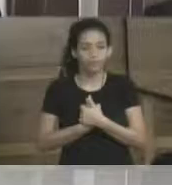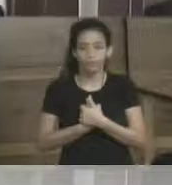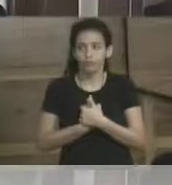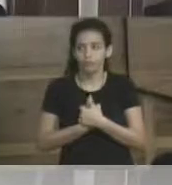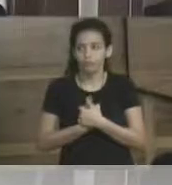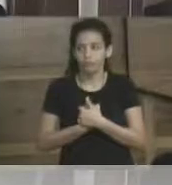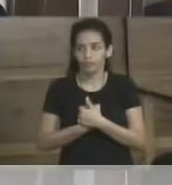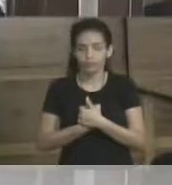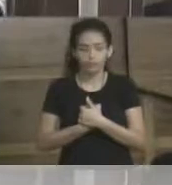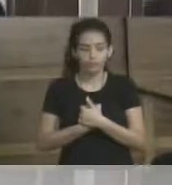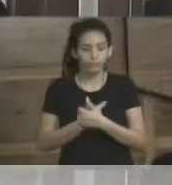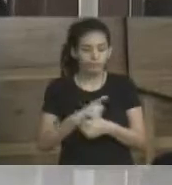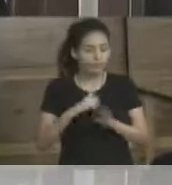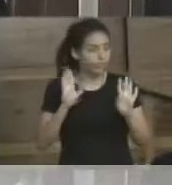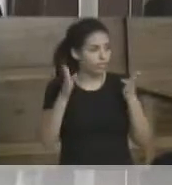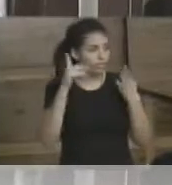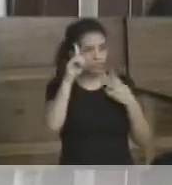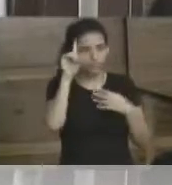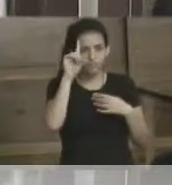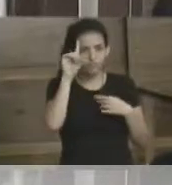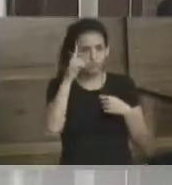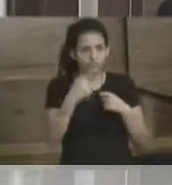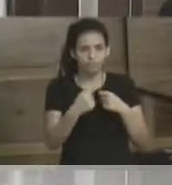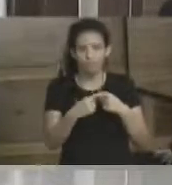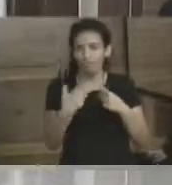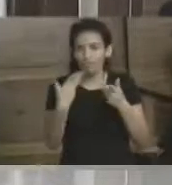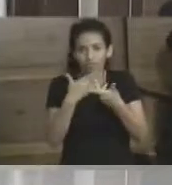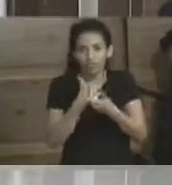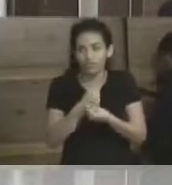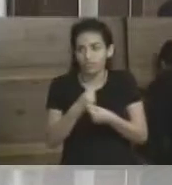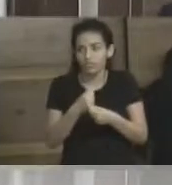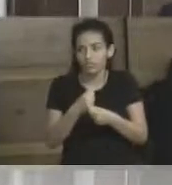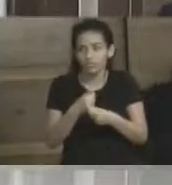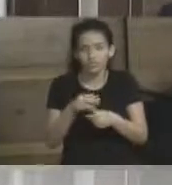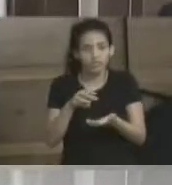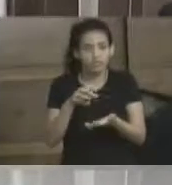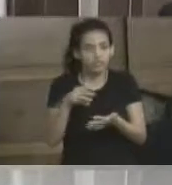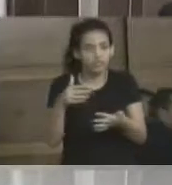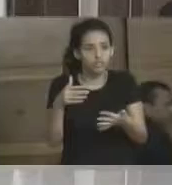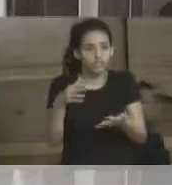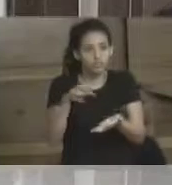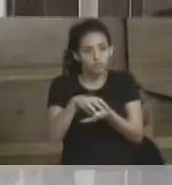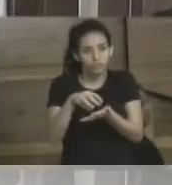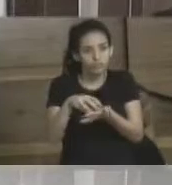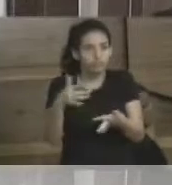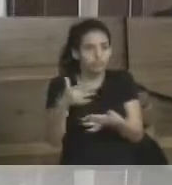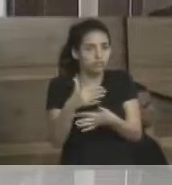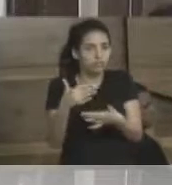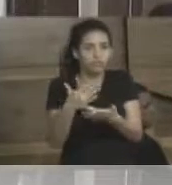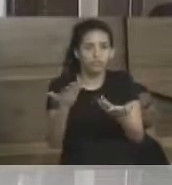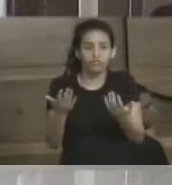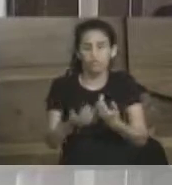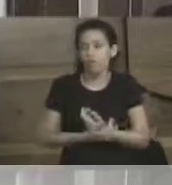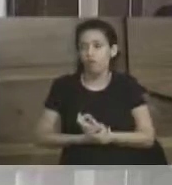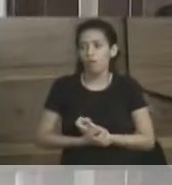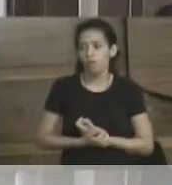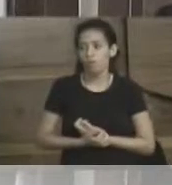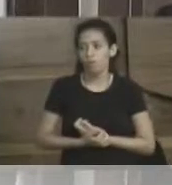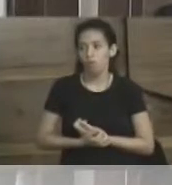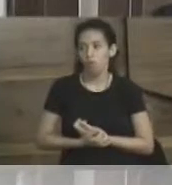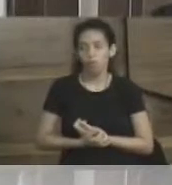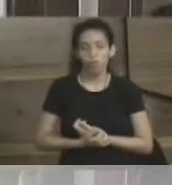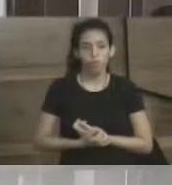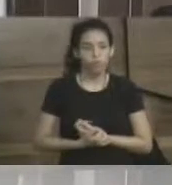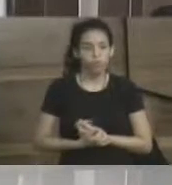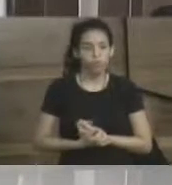na Praia do Anil, ia ter festa, porque é lindo, é no centro da cidade, e a gente não explora isso. Explorar no bom sentido, não explorar